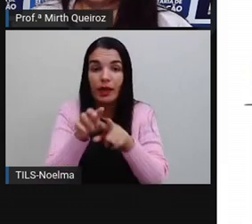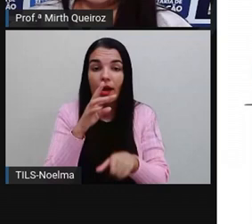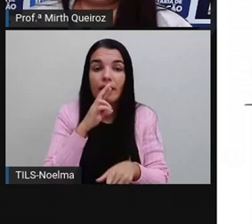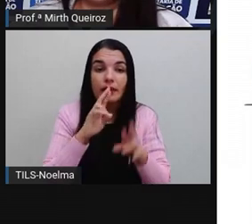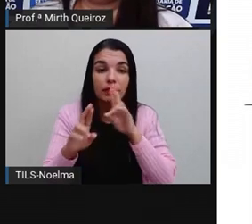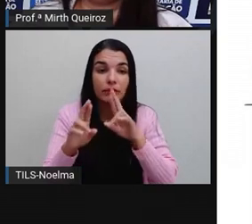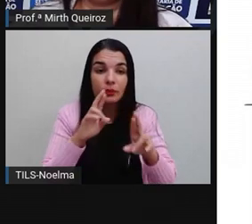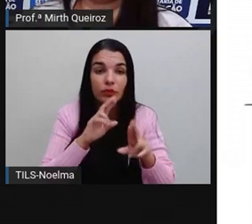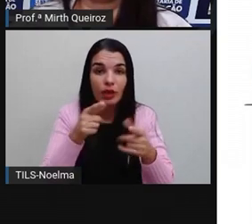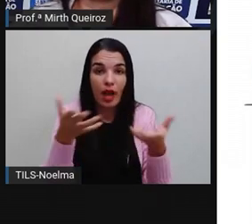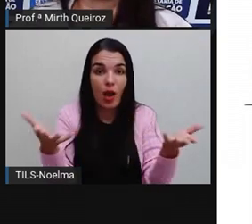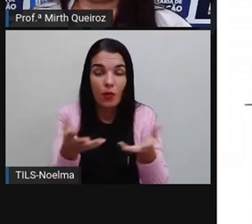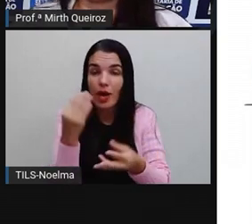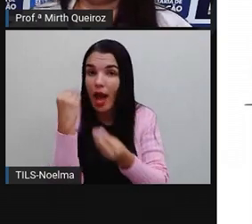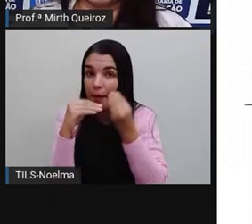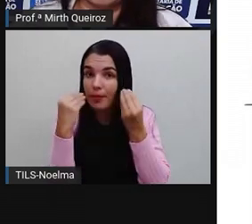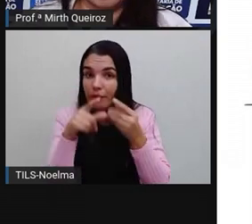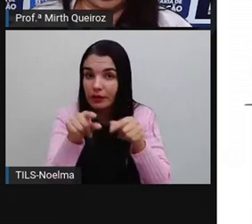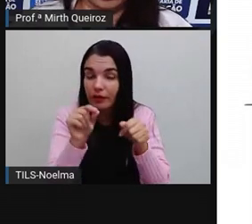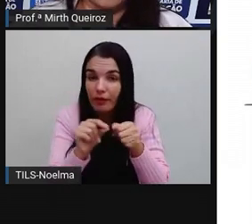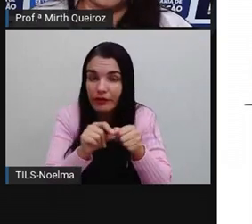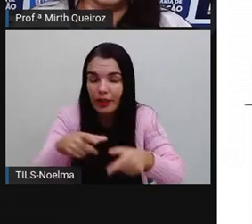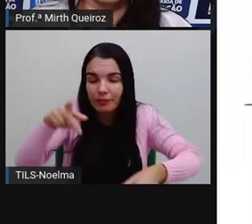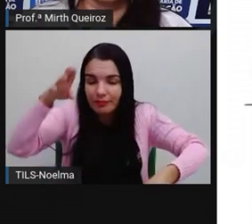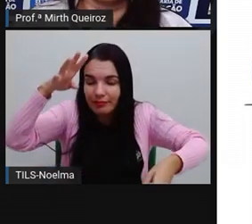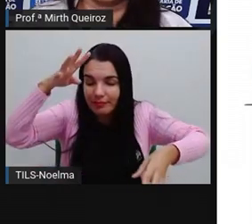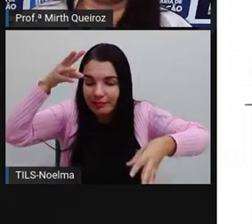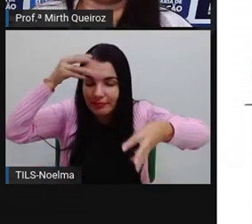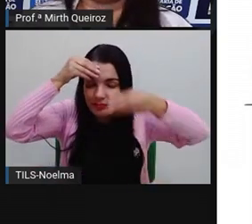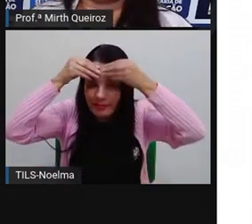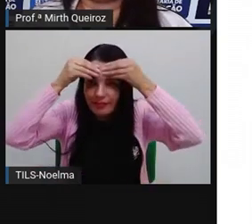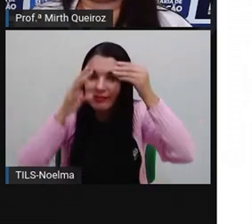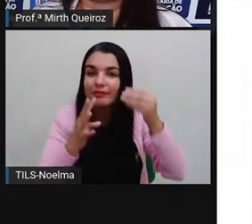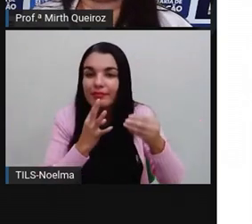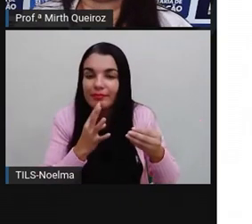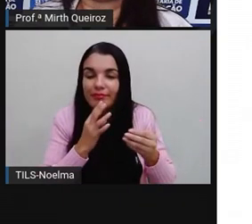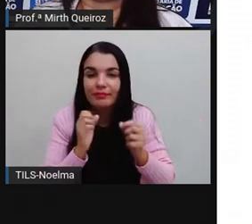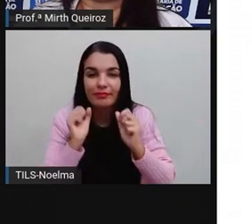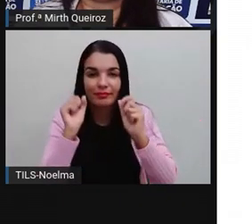certo? Então, aproveite e teste aí os seus conhecimentos.